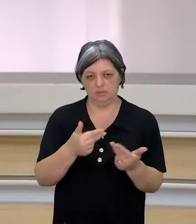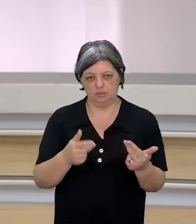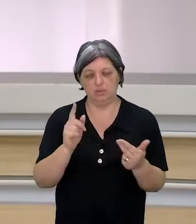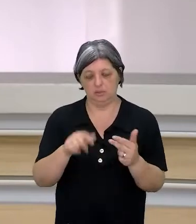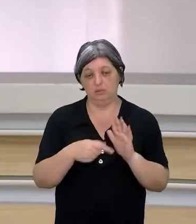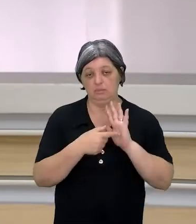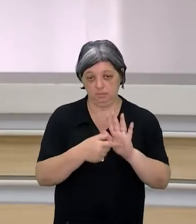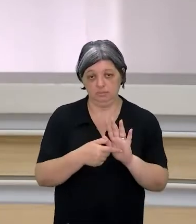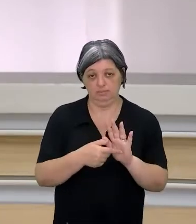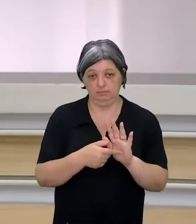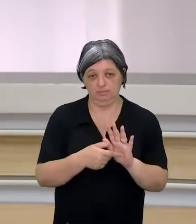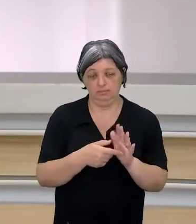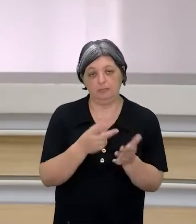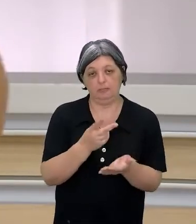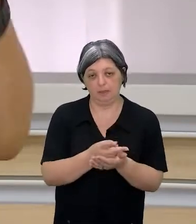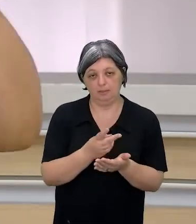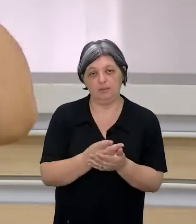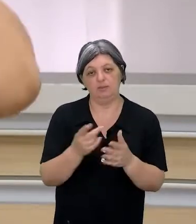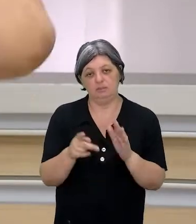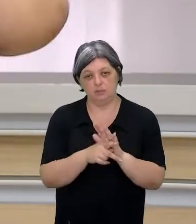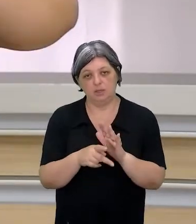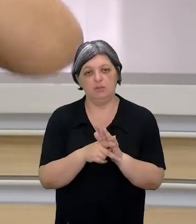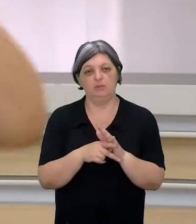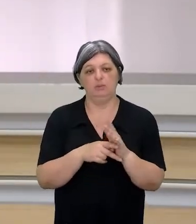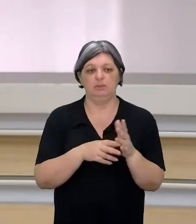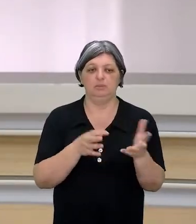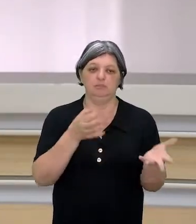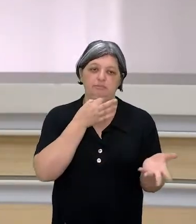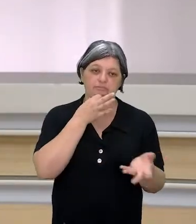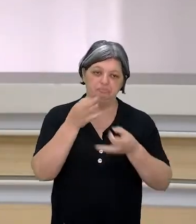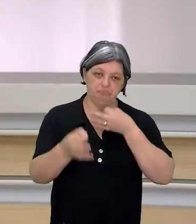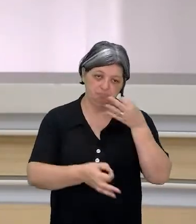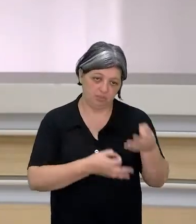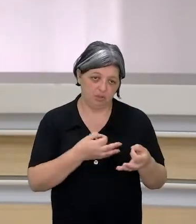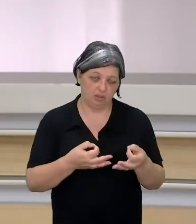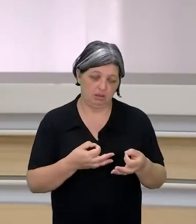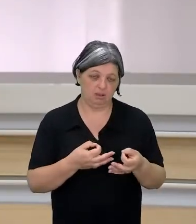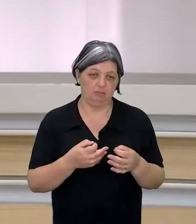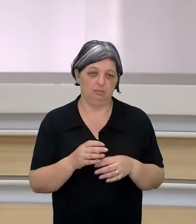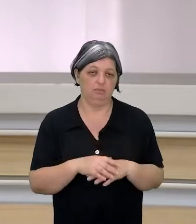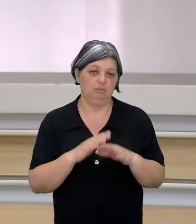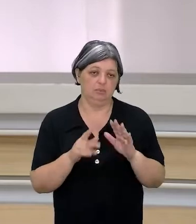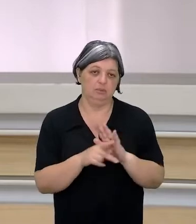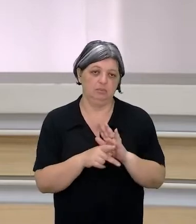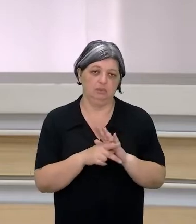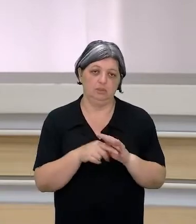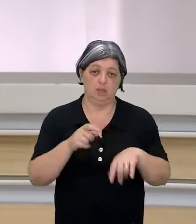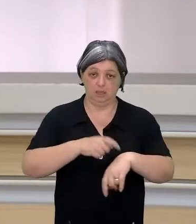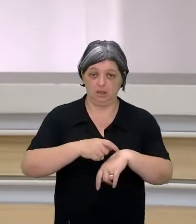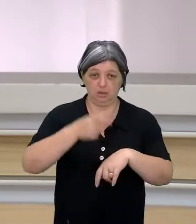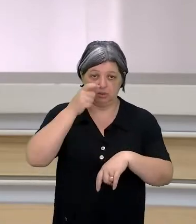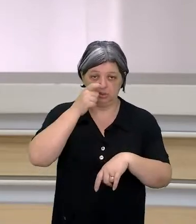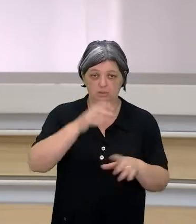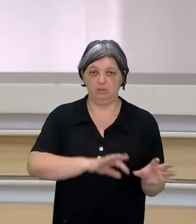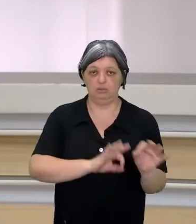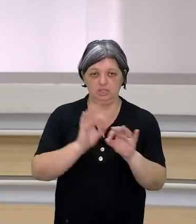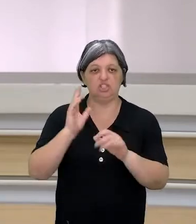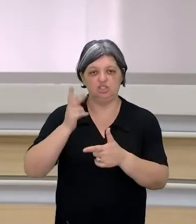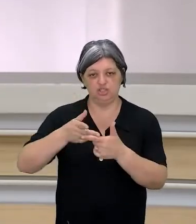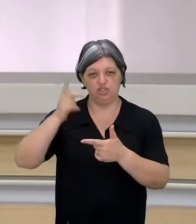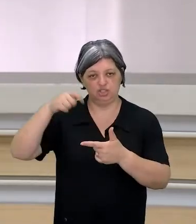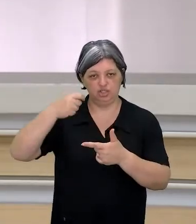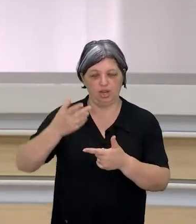ainda que você tenha ali aba de comentários e coisas do tipo, mas, obviamente, na hora que você está assistindo, esse conteúdo já foi gravado.